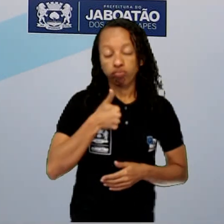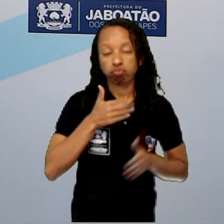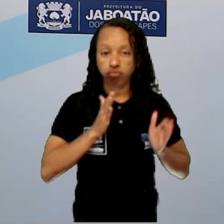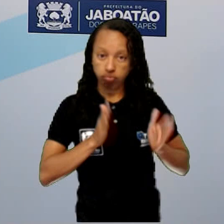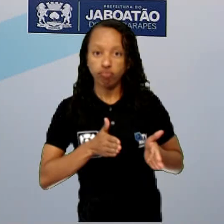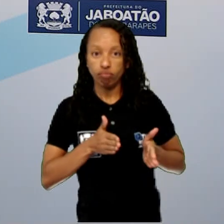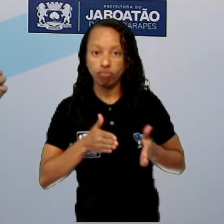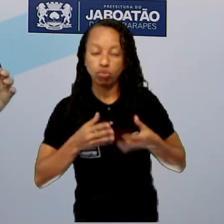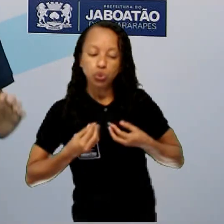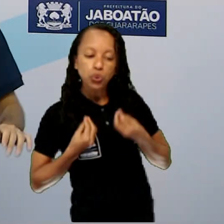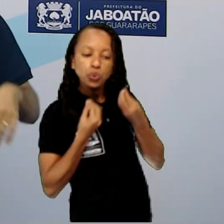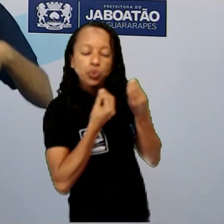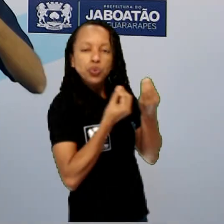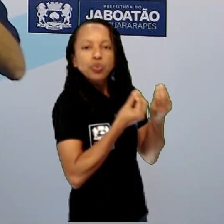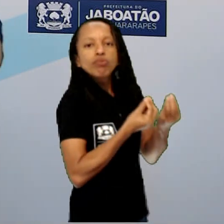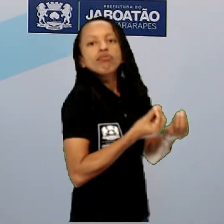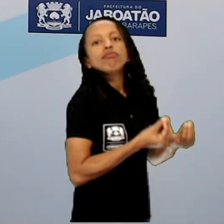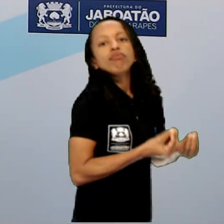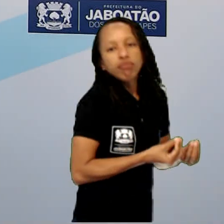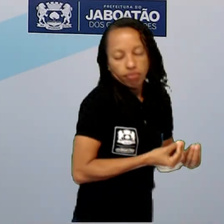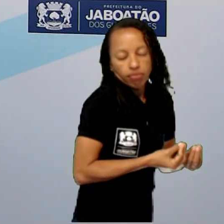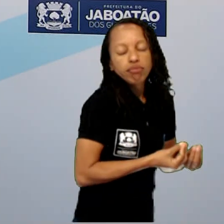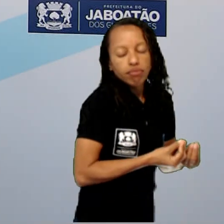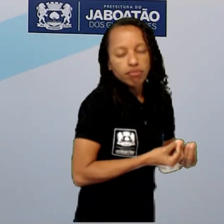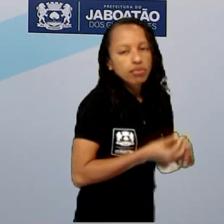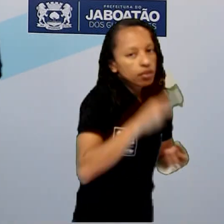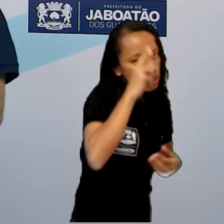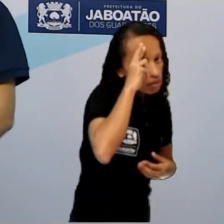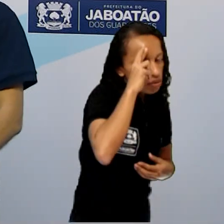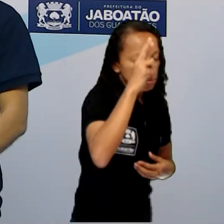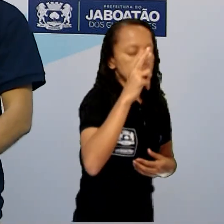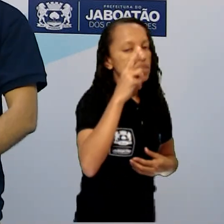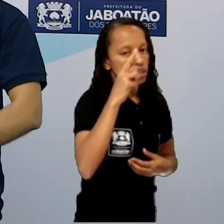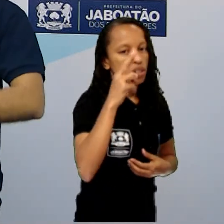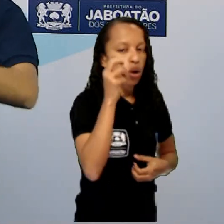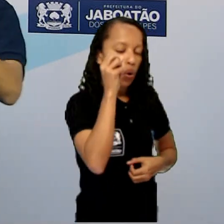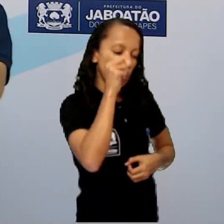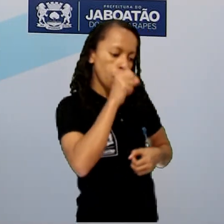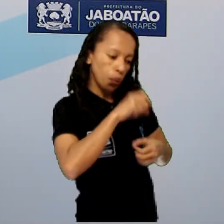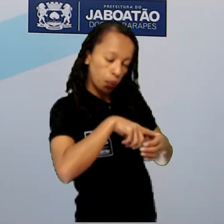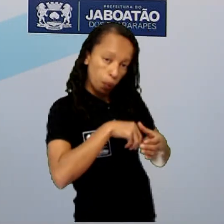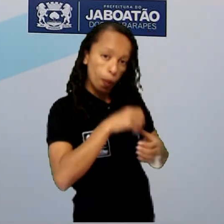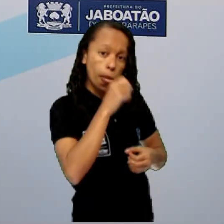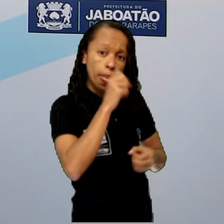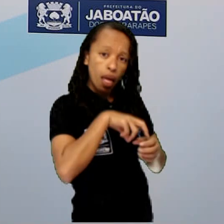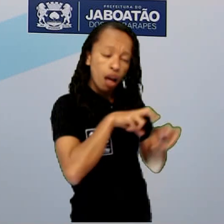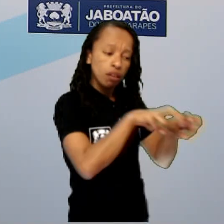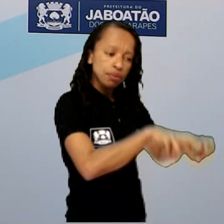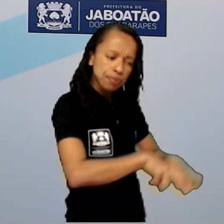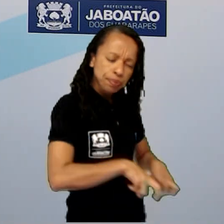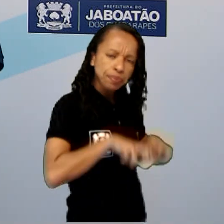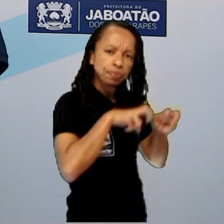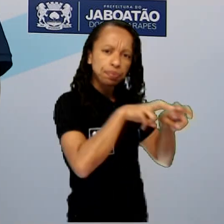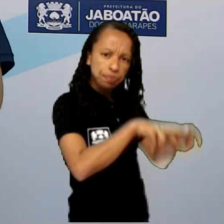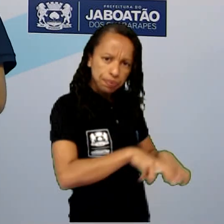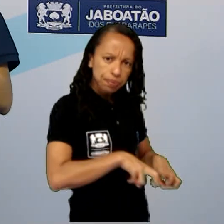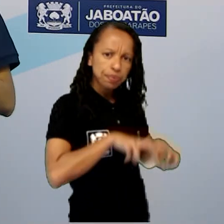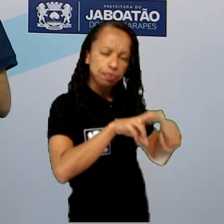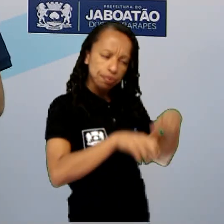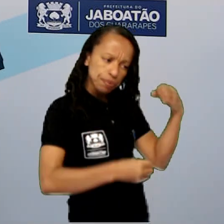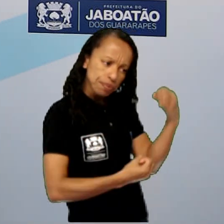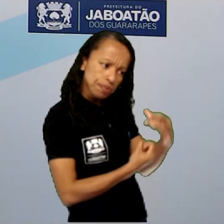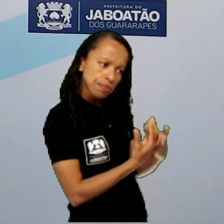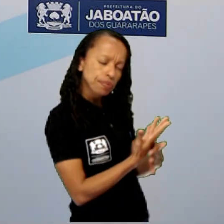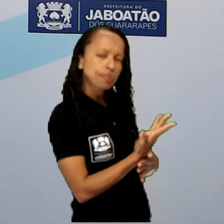terras eles deram pra proprietários, pra os proprietários fazer ali a plantação e nesse caso